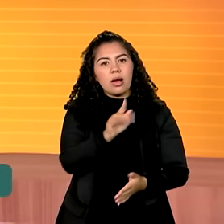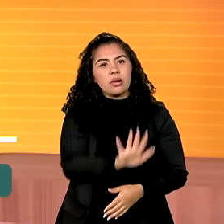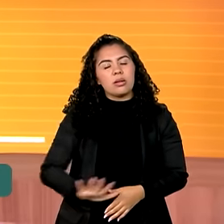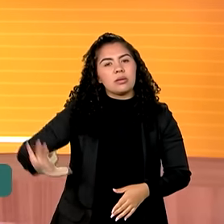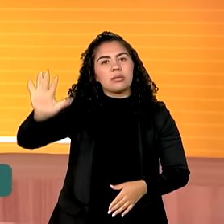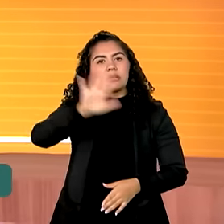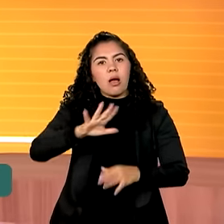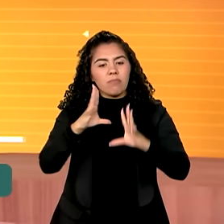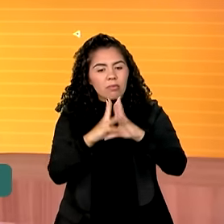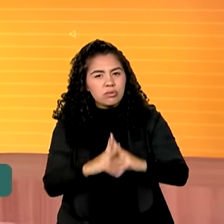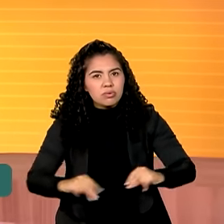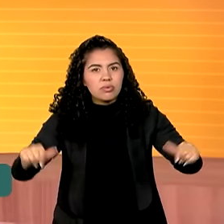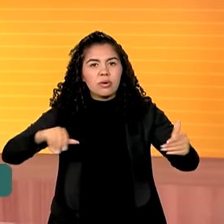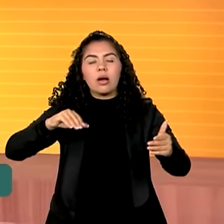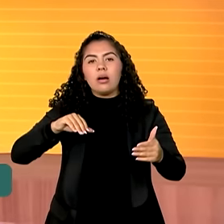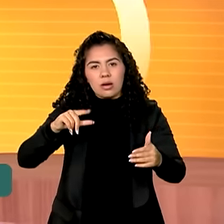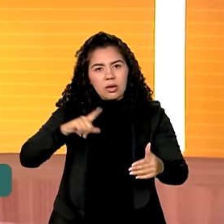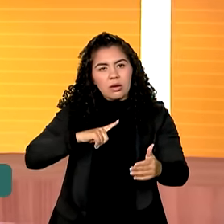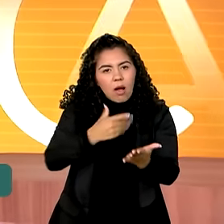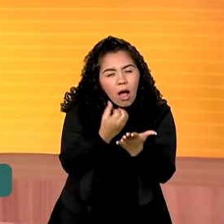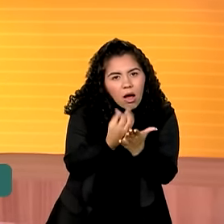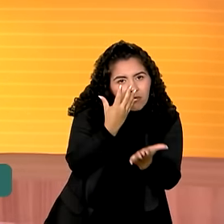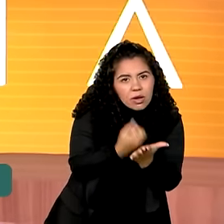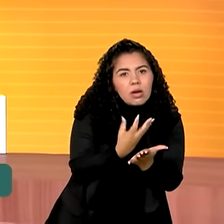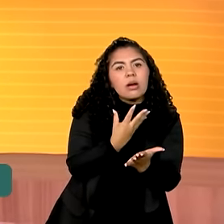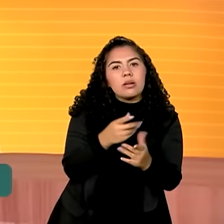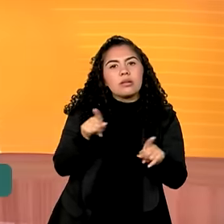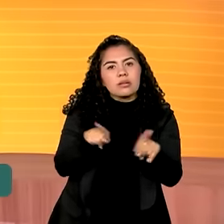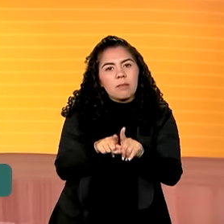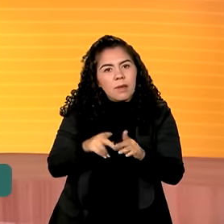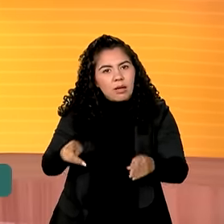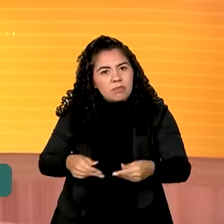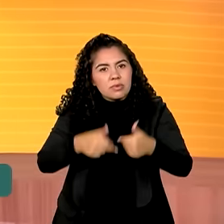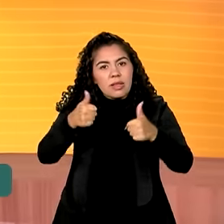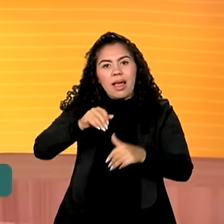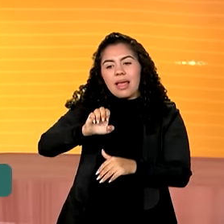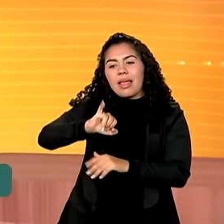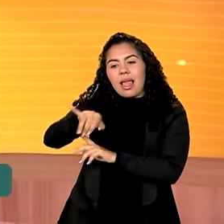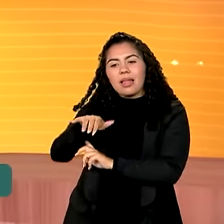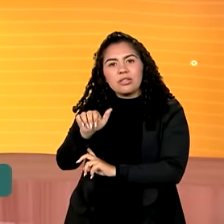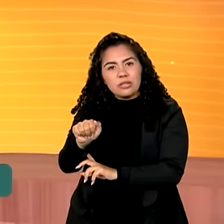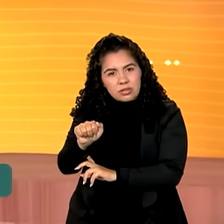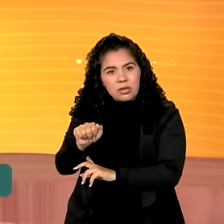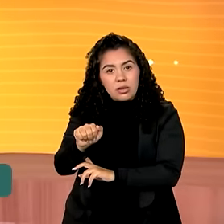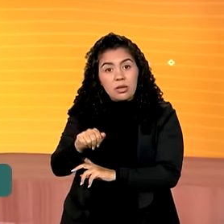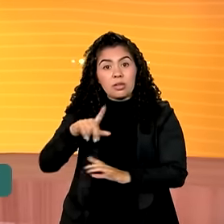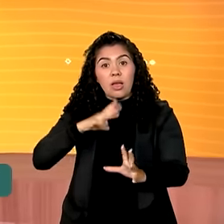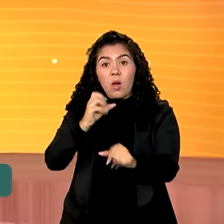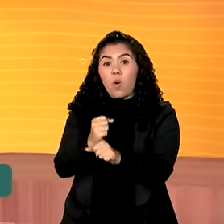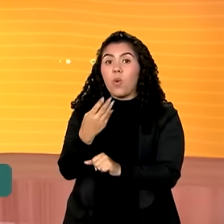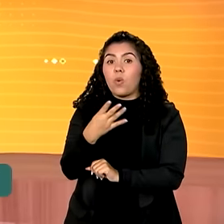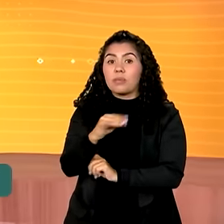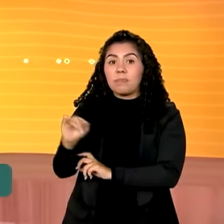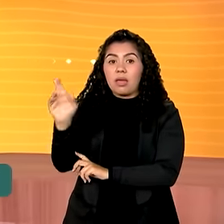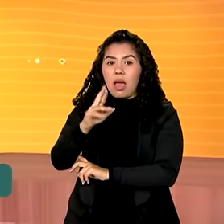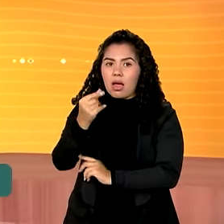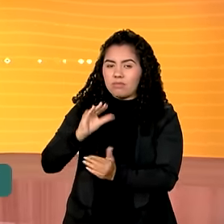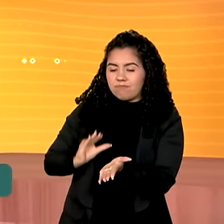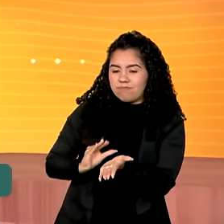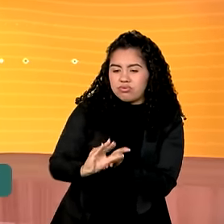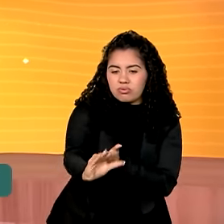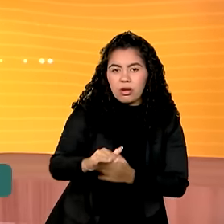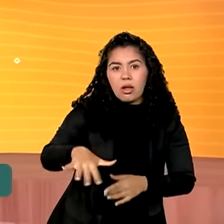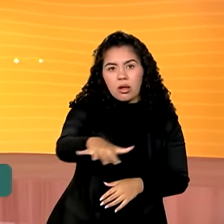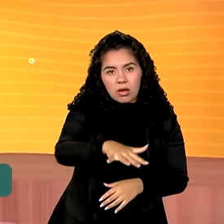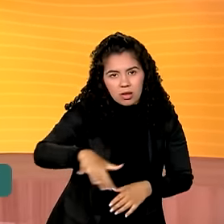Analfabetismo e Qualificação na Educação de Jovens e Adultos. São 4 bilhões de reais em investimentos. Em